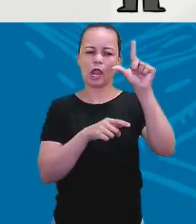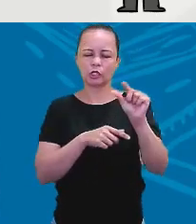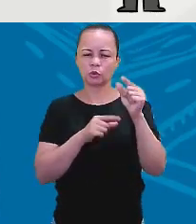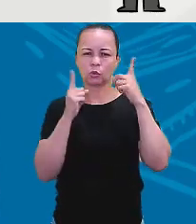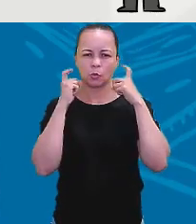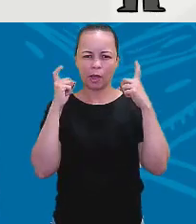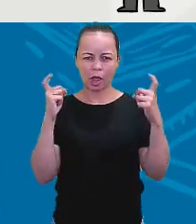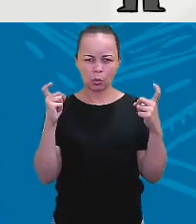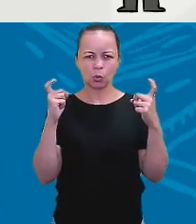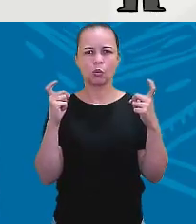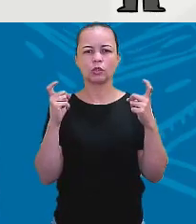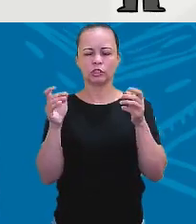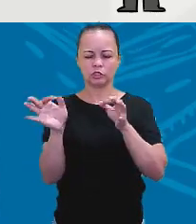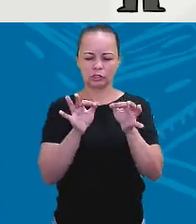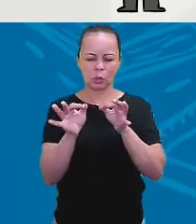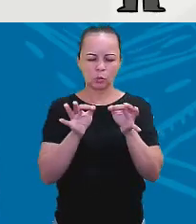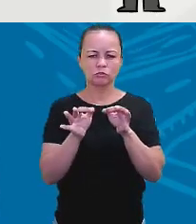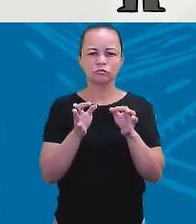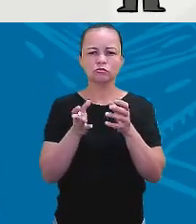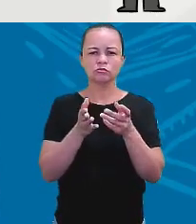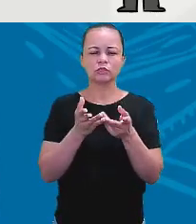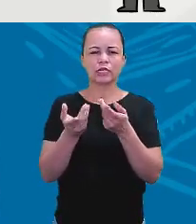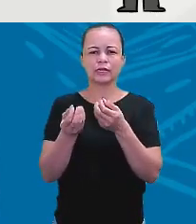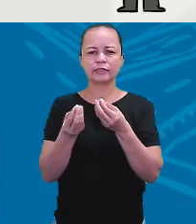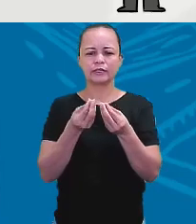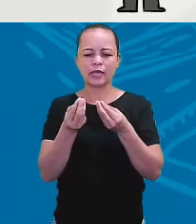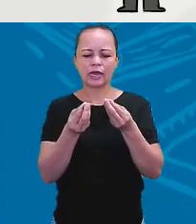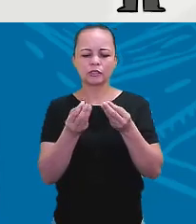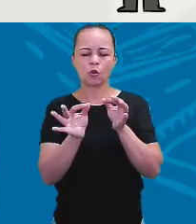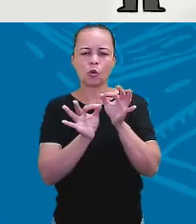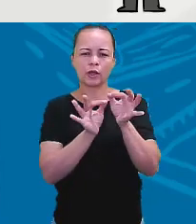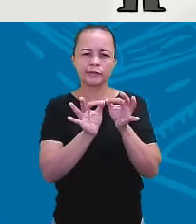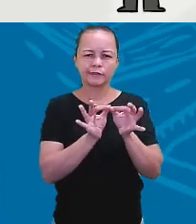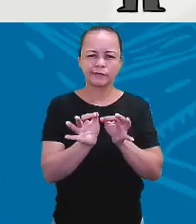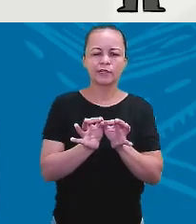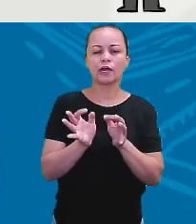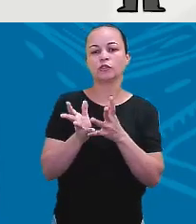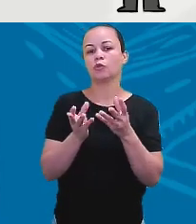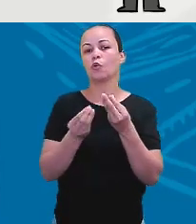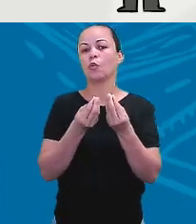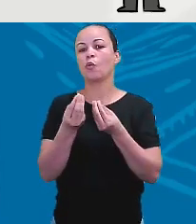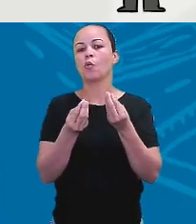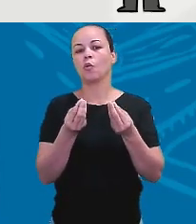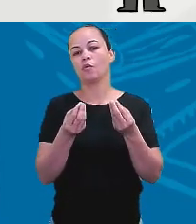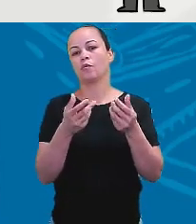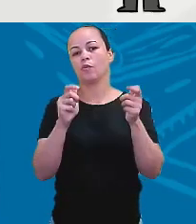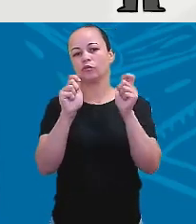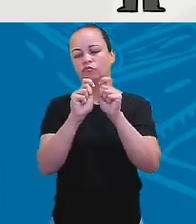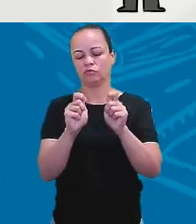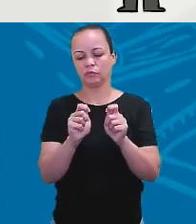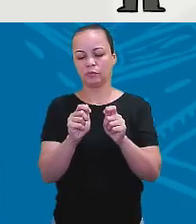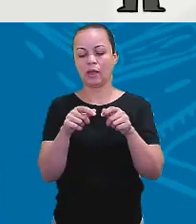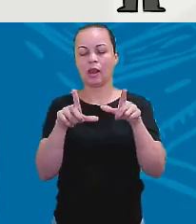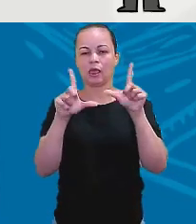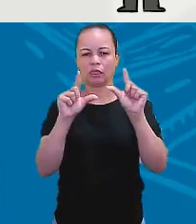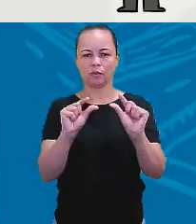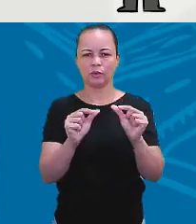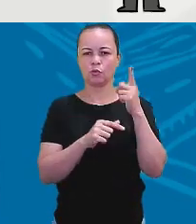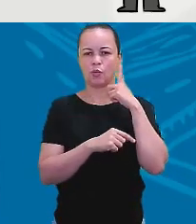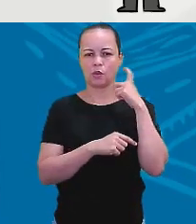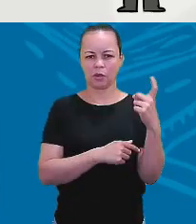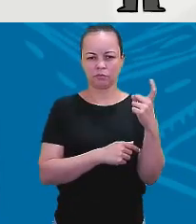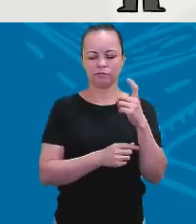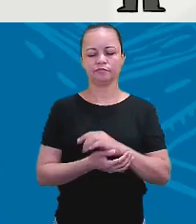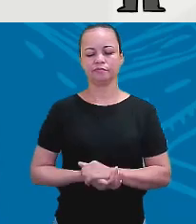muito grande, né? Então, estão desenhando, redesenhando, na verdade, uma estrutura para diminuir o barulho. Então,